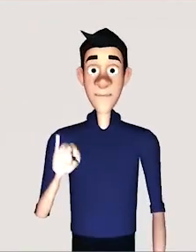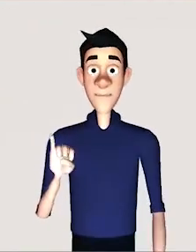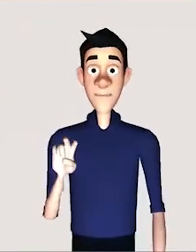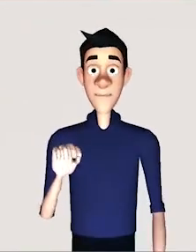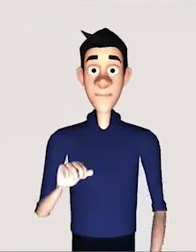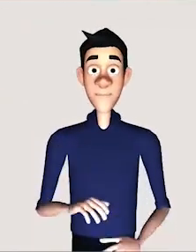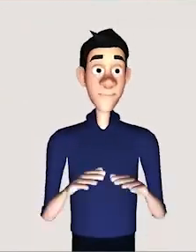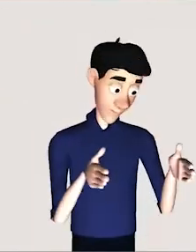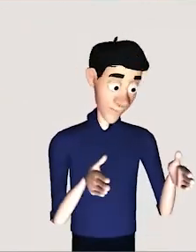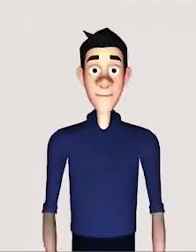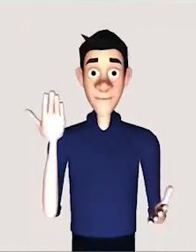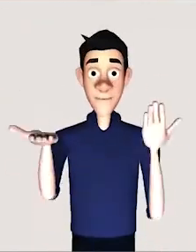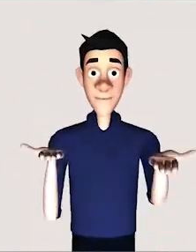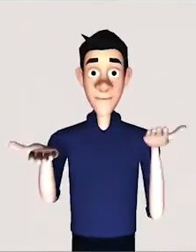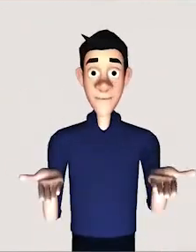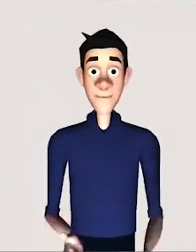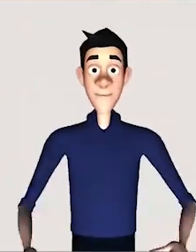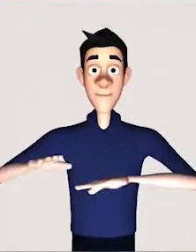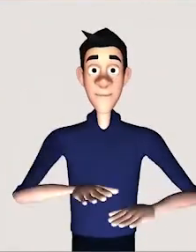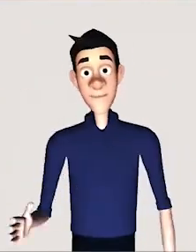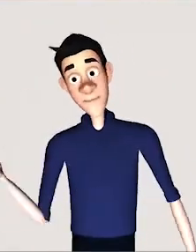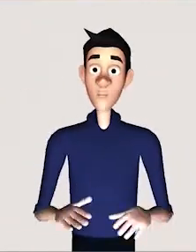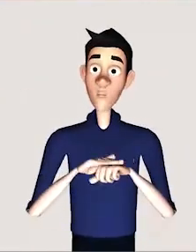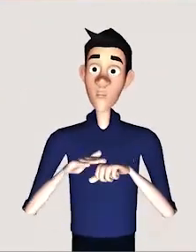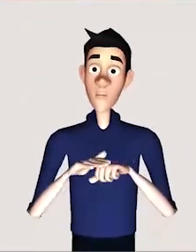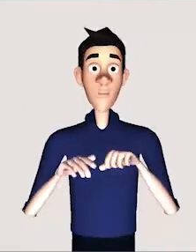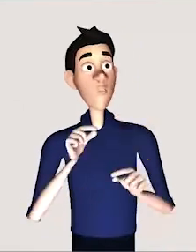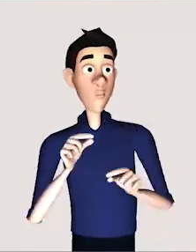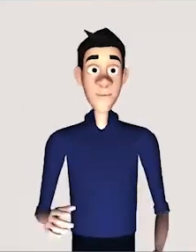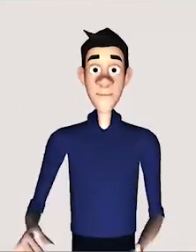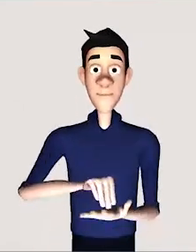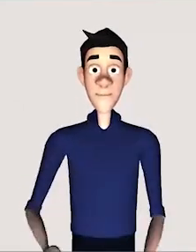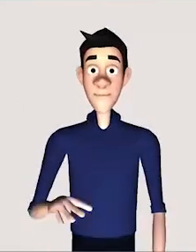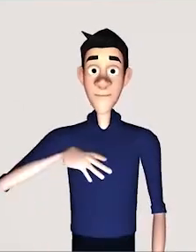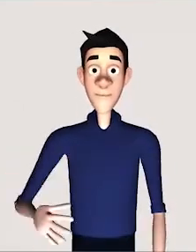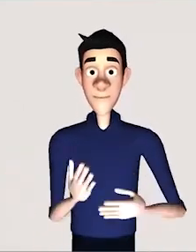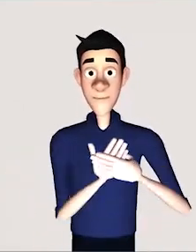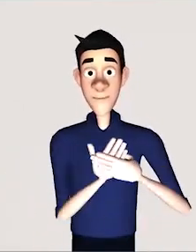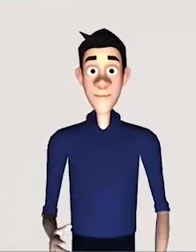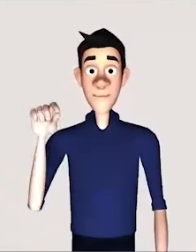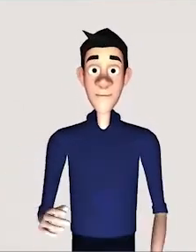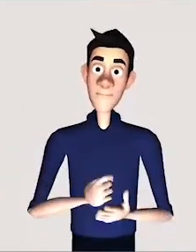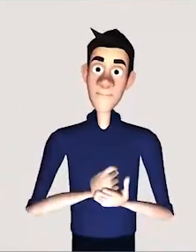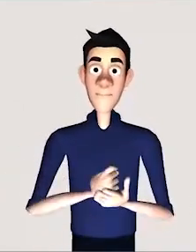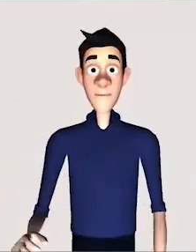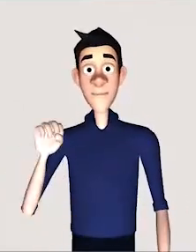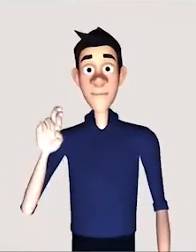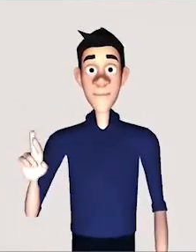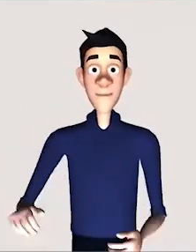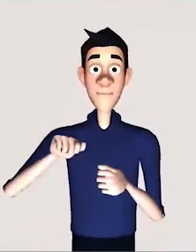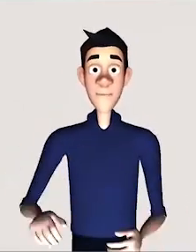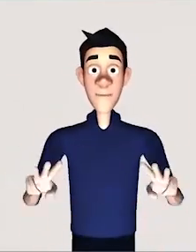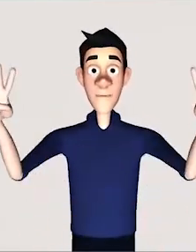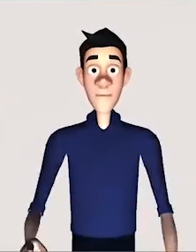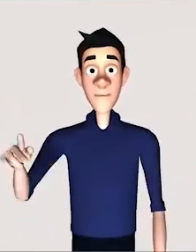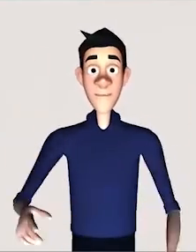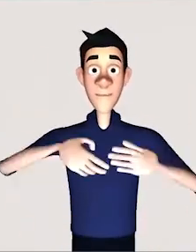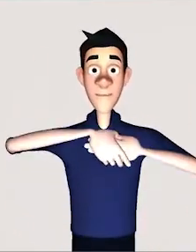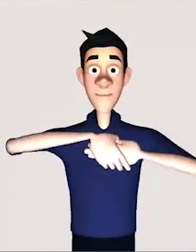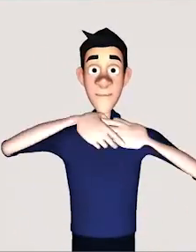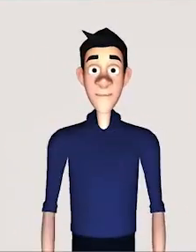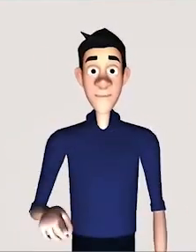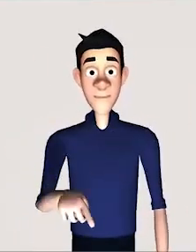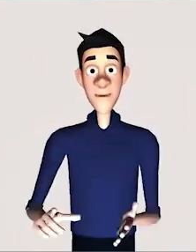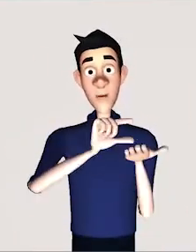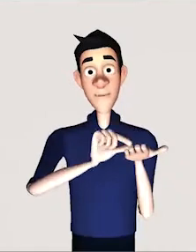que deve ser realizado pelos museus para cumprimento desse artigo da lei, do Estatuto de Museus. Mas, no Decreto 8